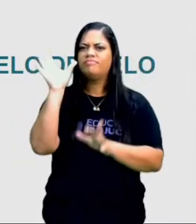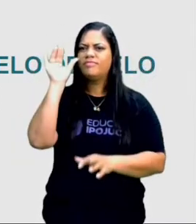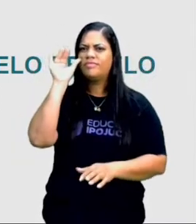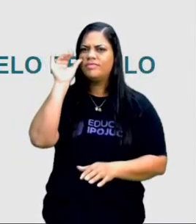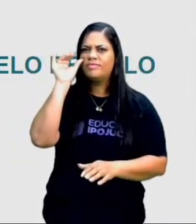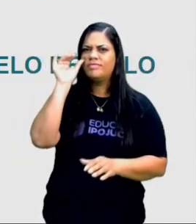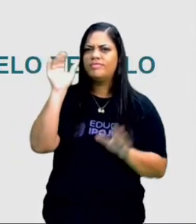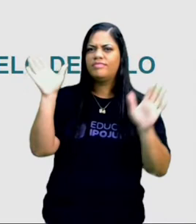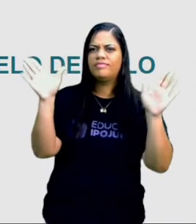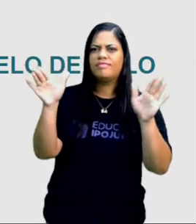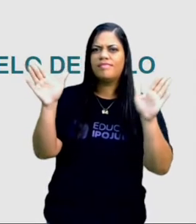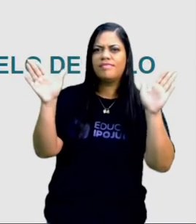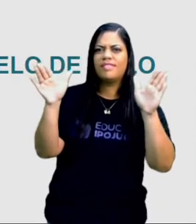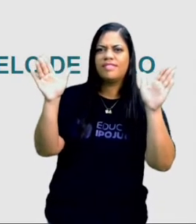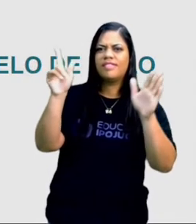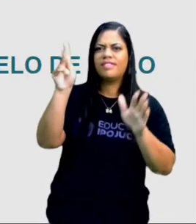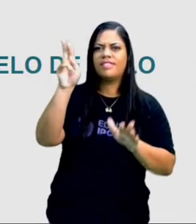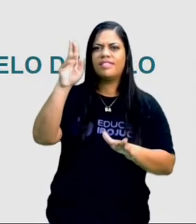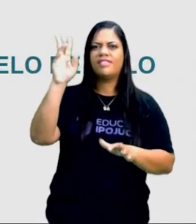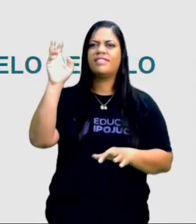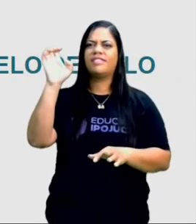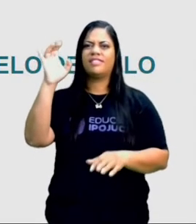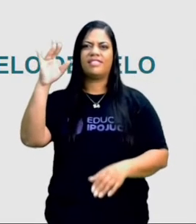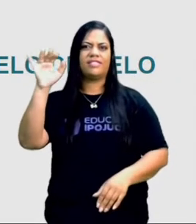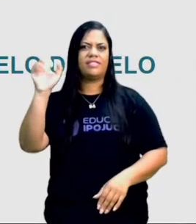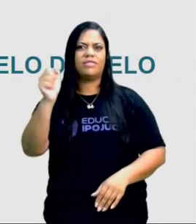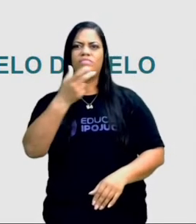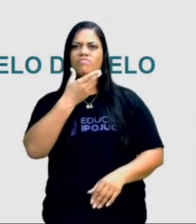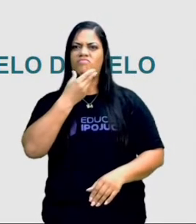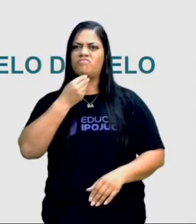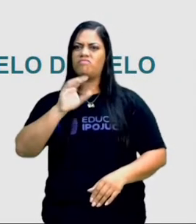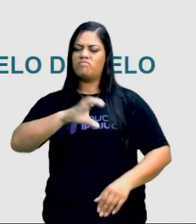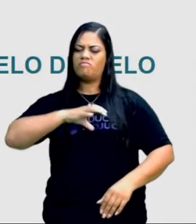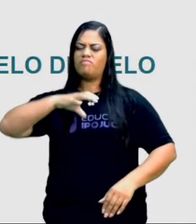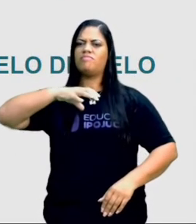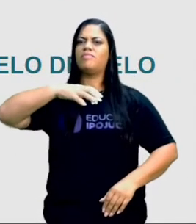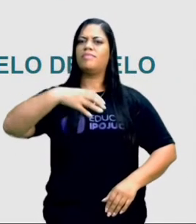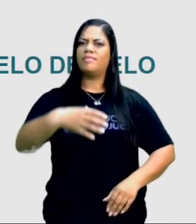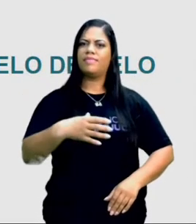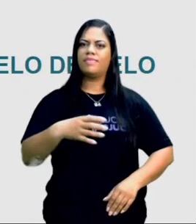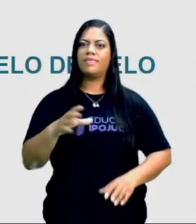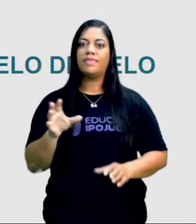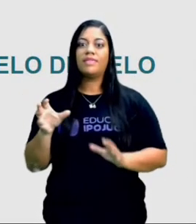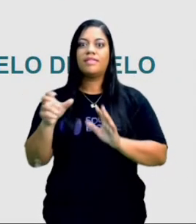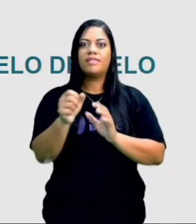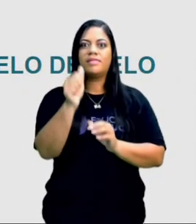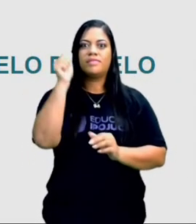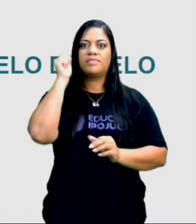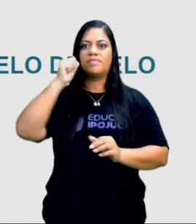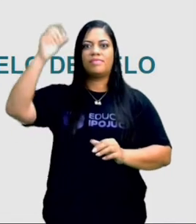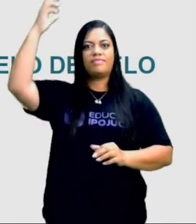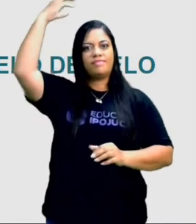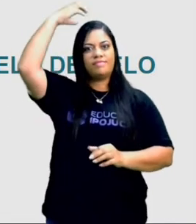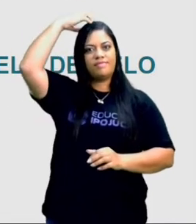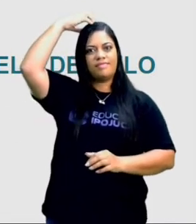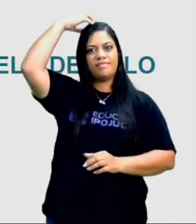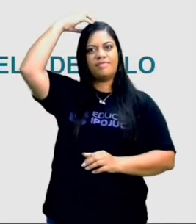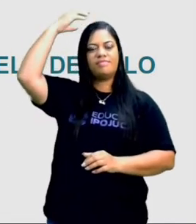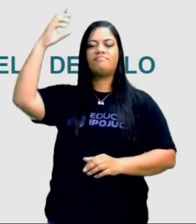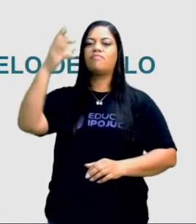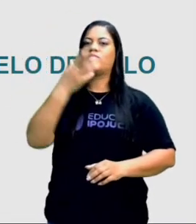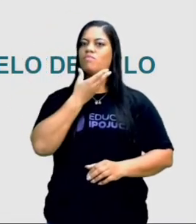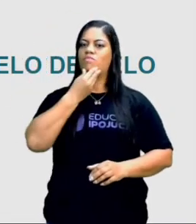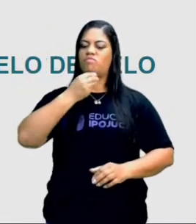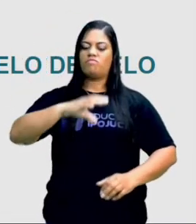voo na Grécia com um rapaz corajoso, raptando uma condessa, filha de um conde